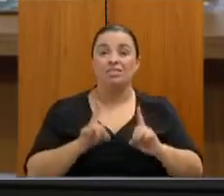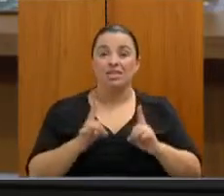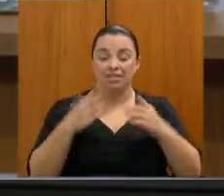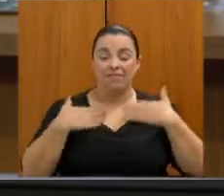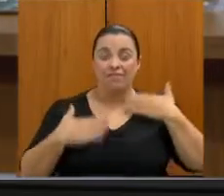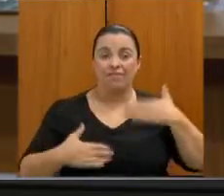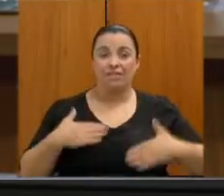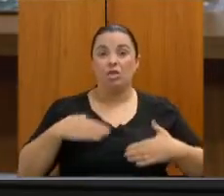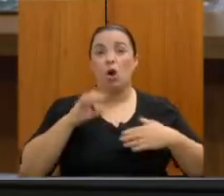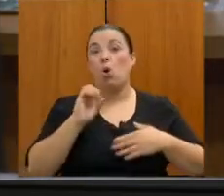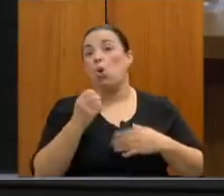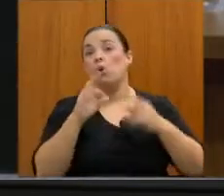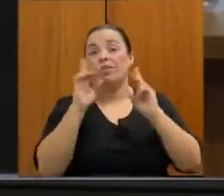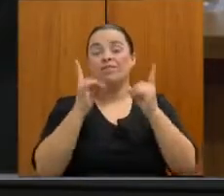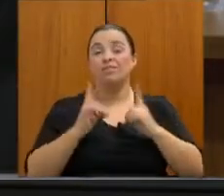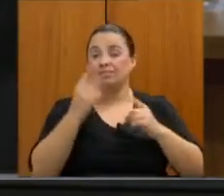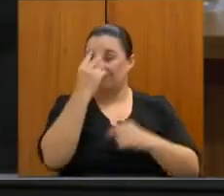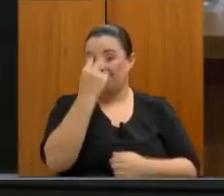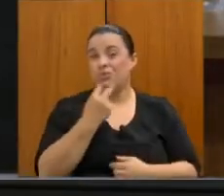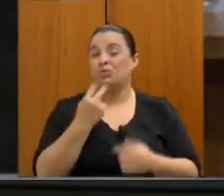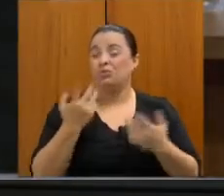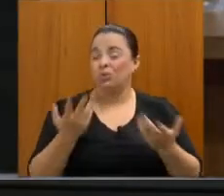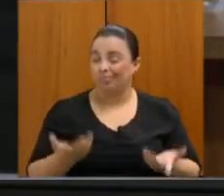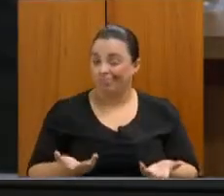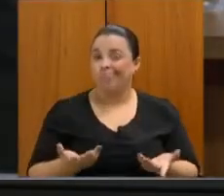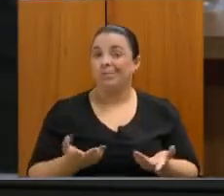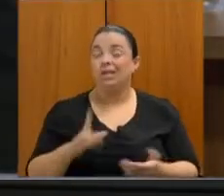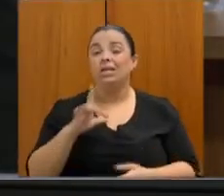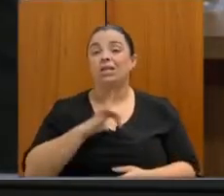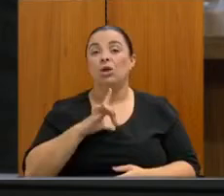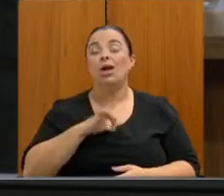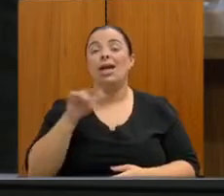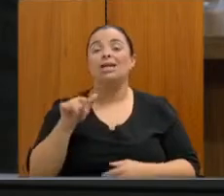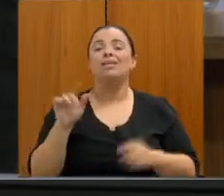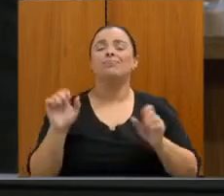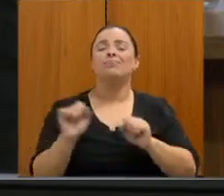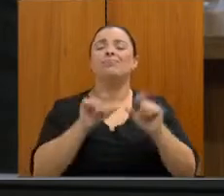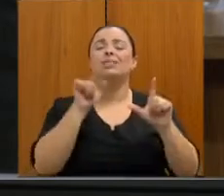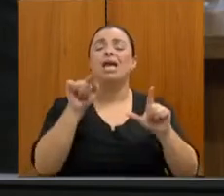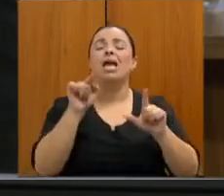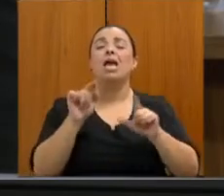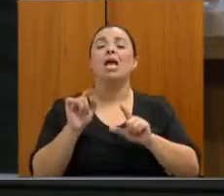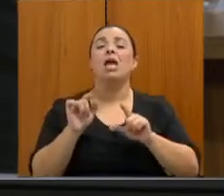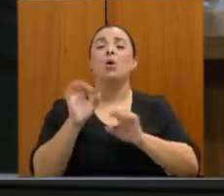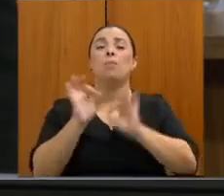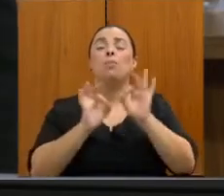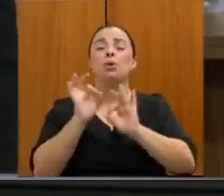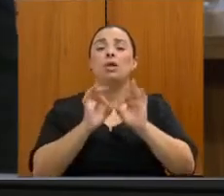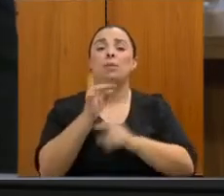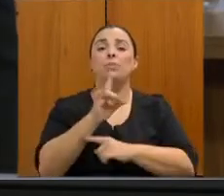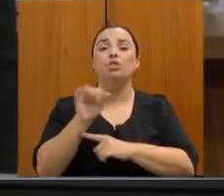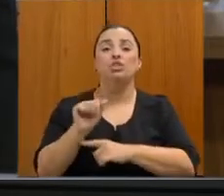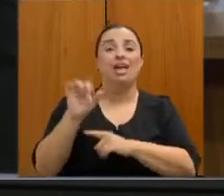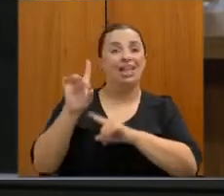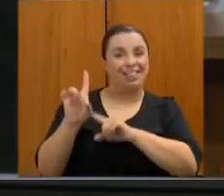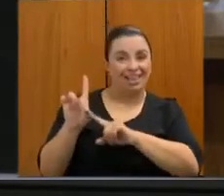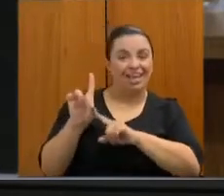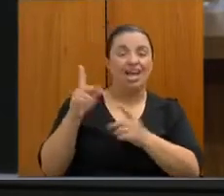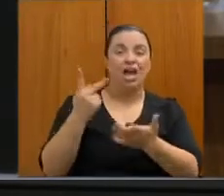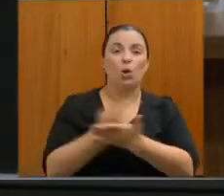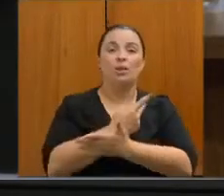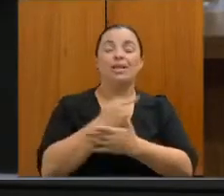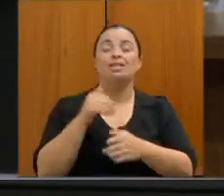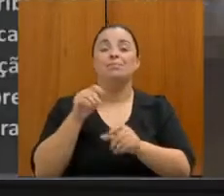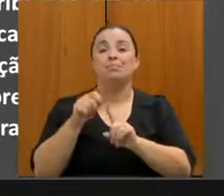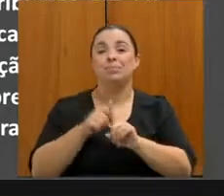pode passar, e aí trazendo algumas políticas que a gente tem promovido ao longo dos anos, o Dia D, que, enfim, acontece no mês de setembro, é uma